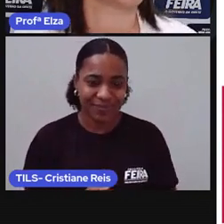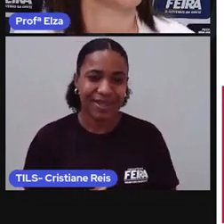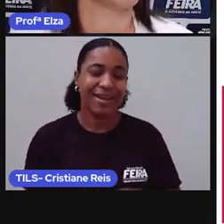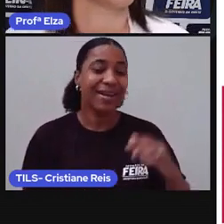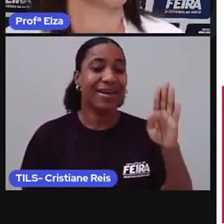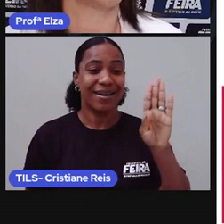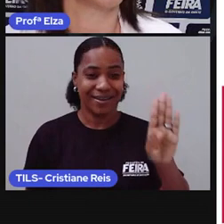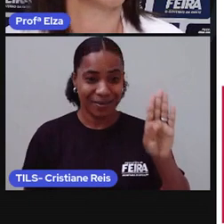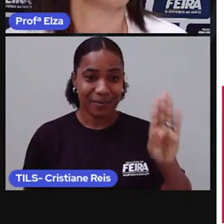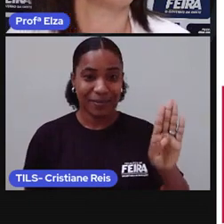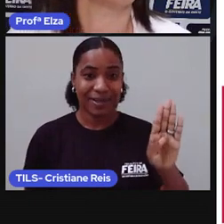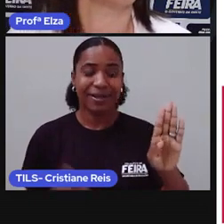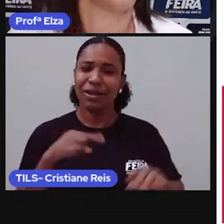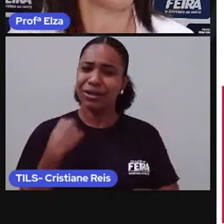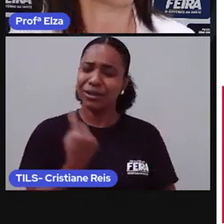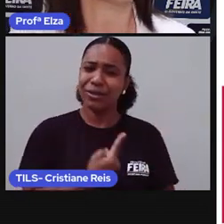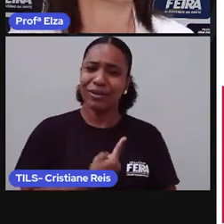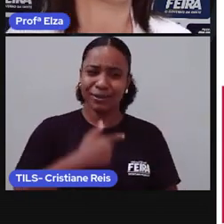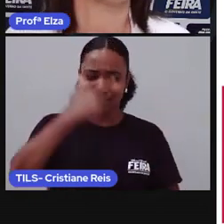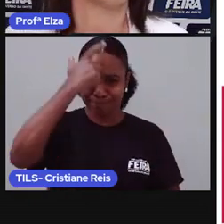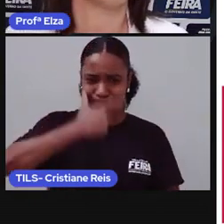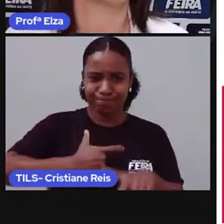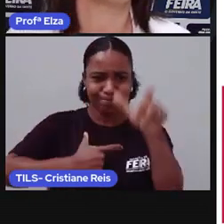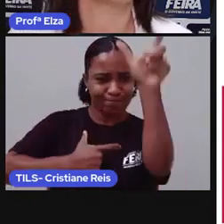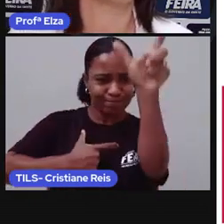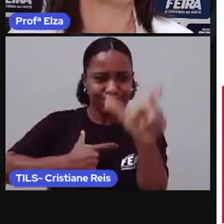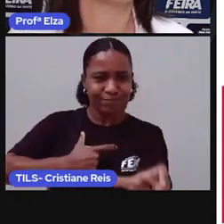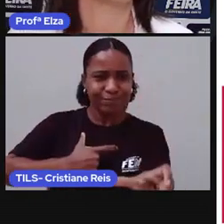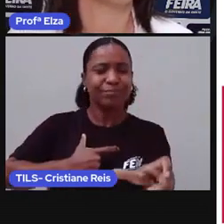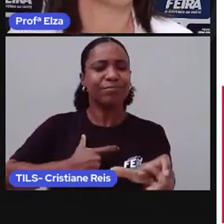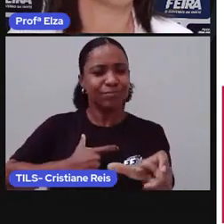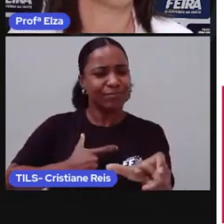diferentes uns dos outros? Olha ao seu redor.